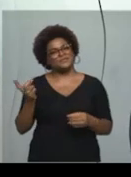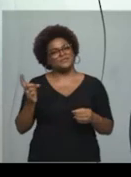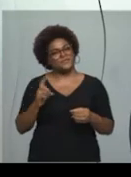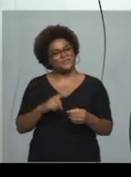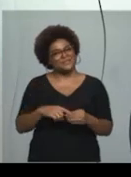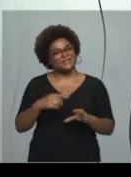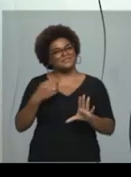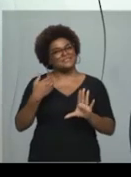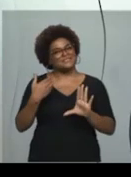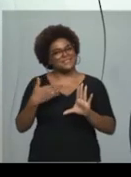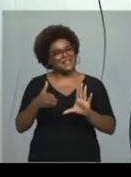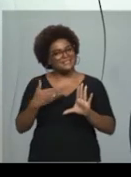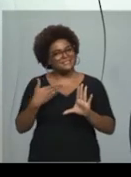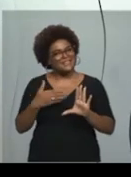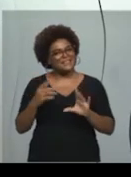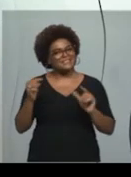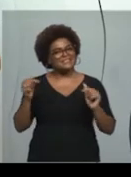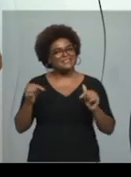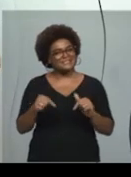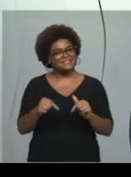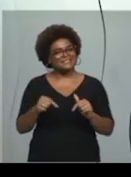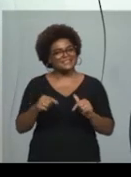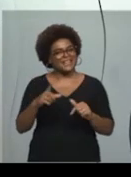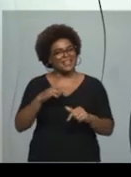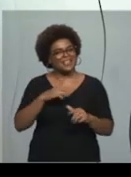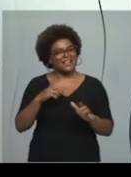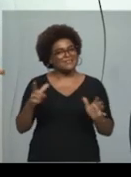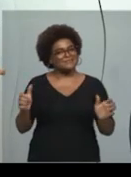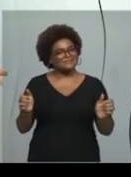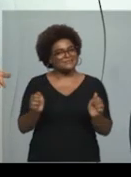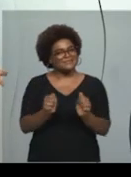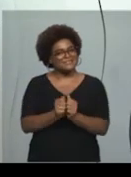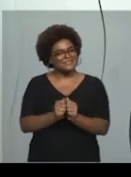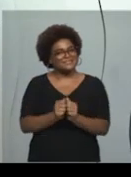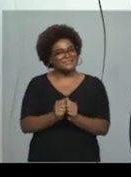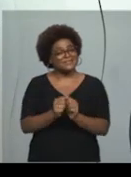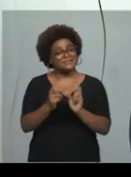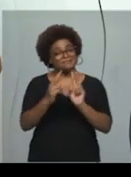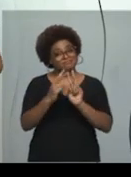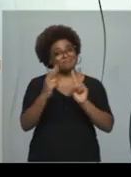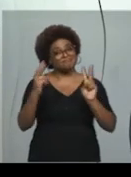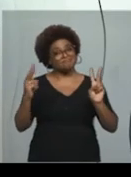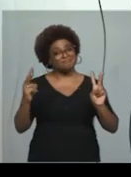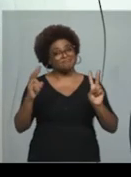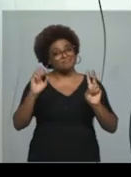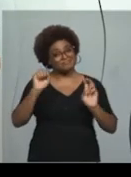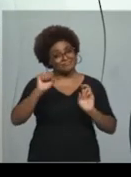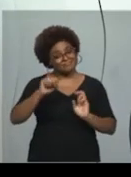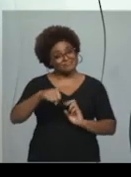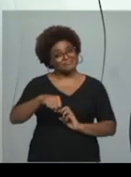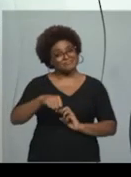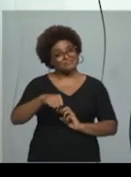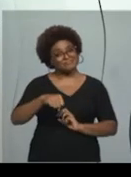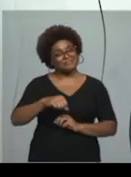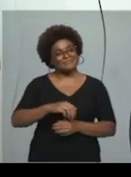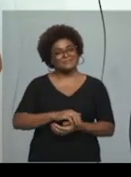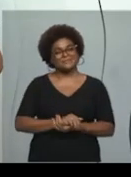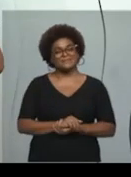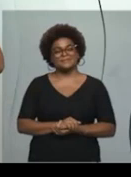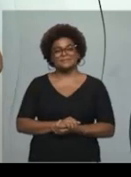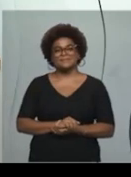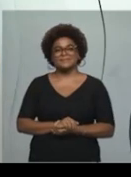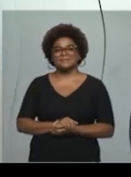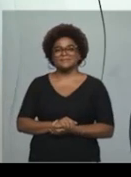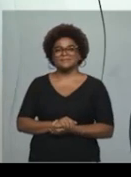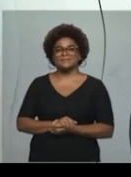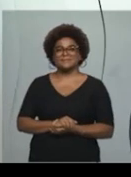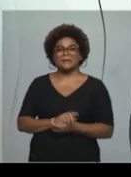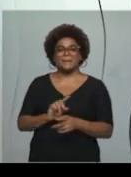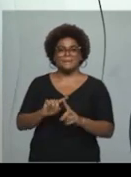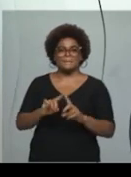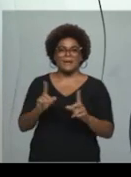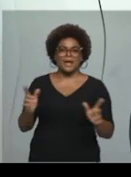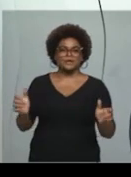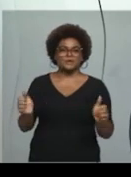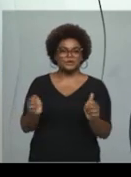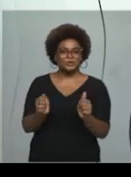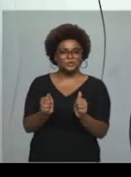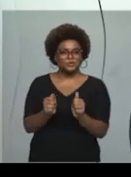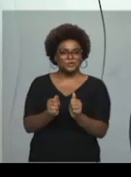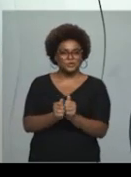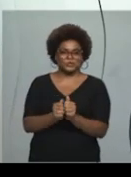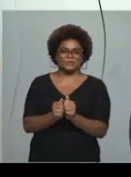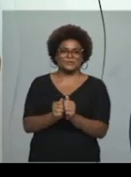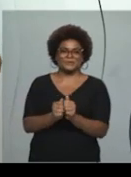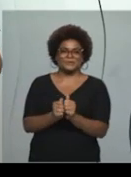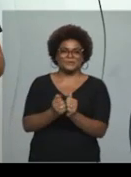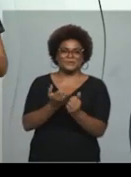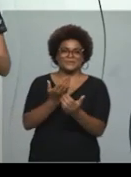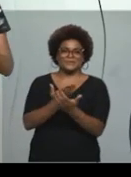aulas, estamos aí, mesmo à distância, estamos juntos nessa caminhada.